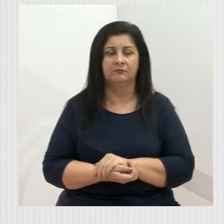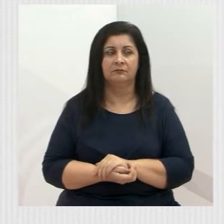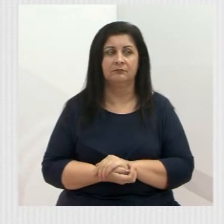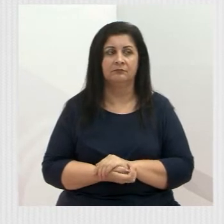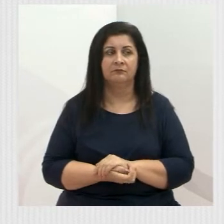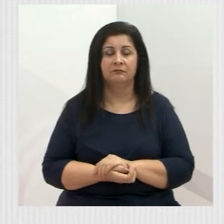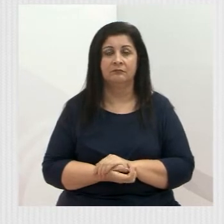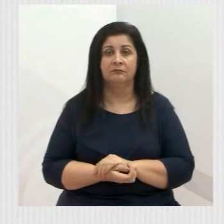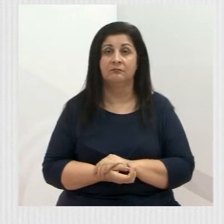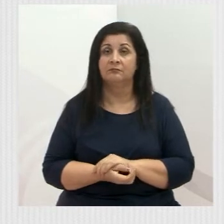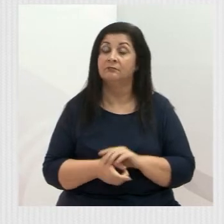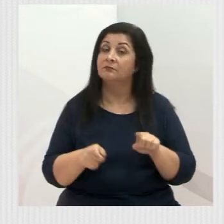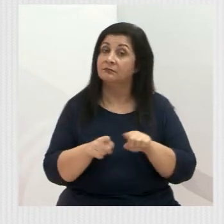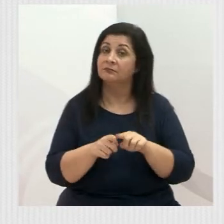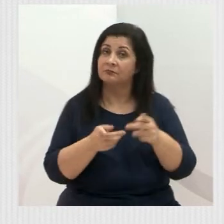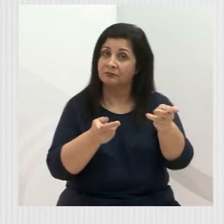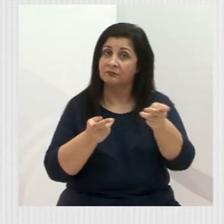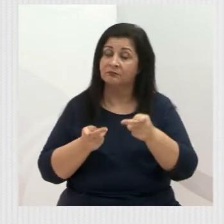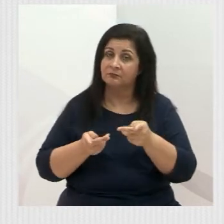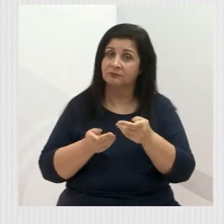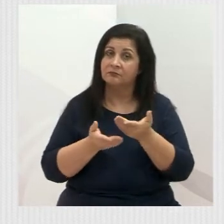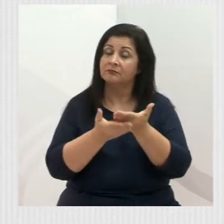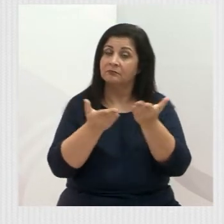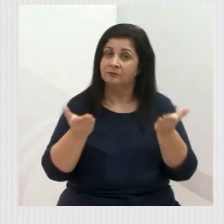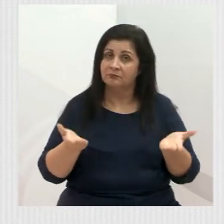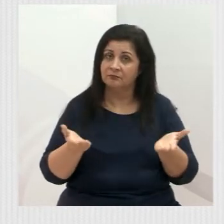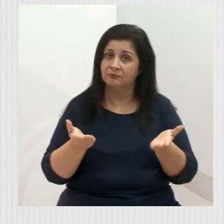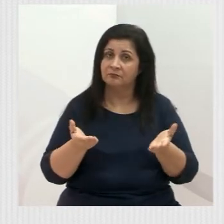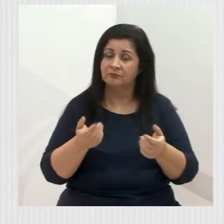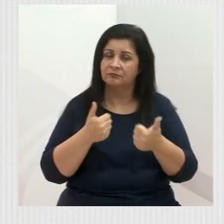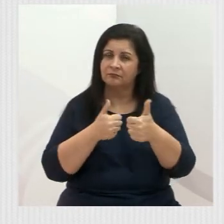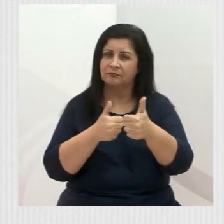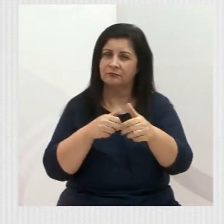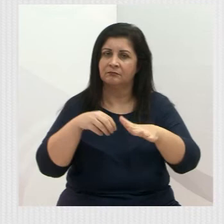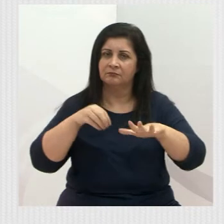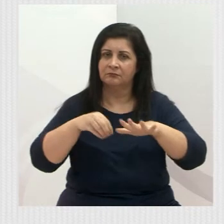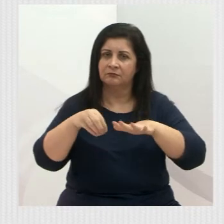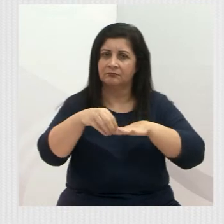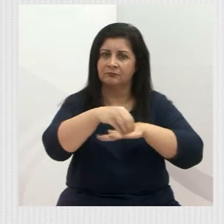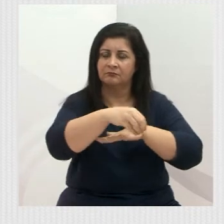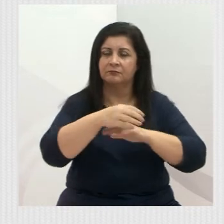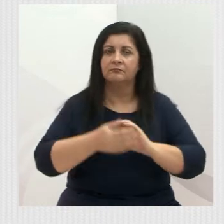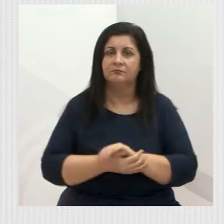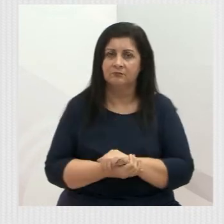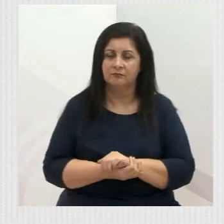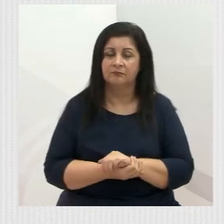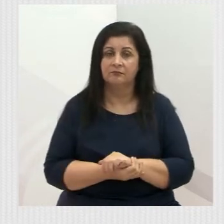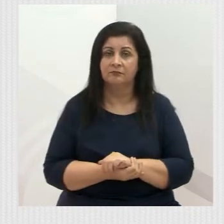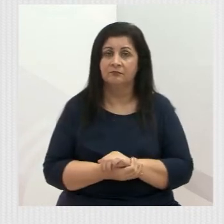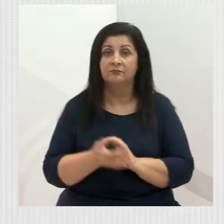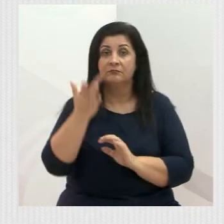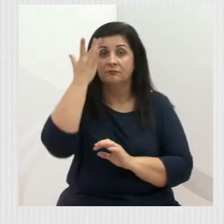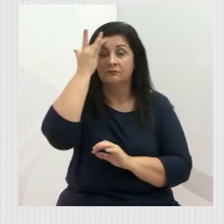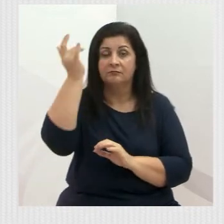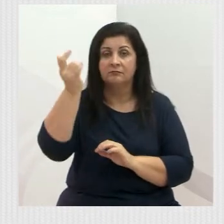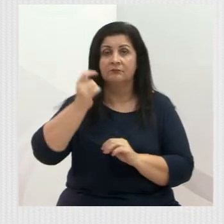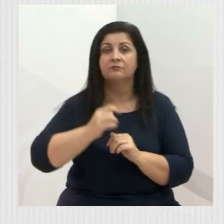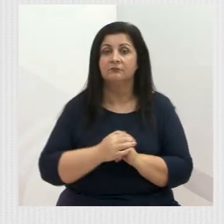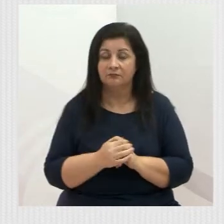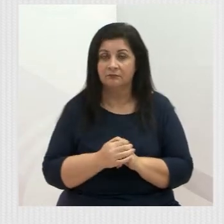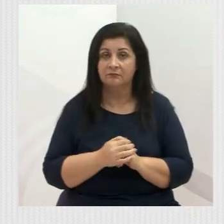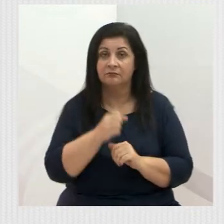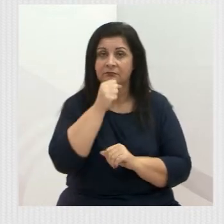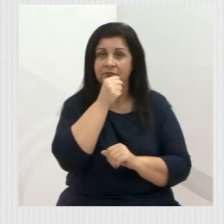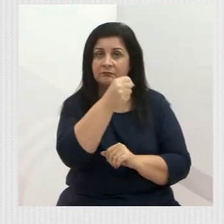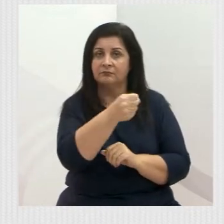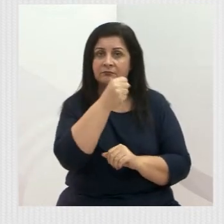Também gostaria de fazer um convite a você que nos segue pelas redes sociais e também o nosso mandato, que amanhã estarei concedendo uma